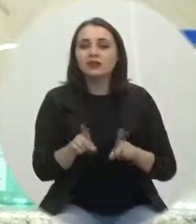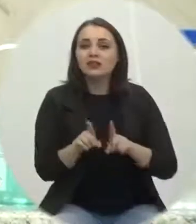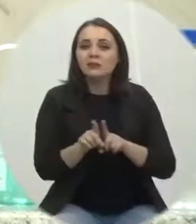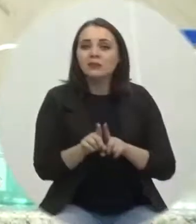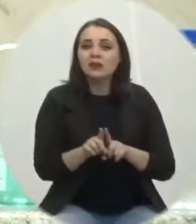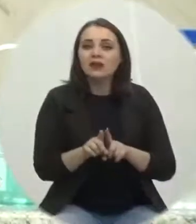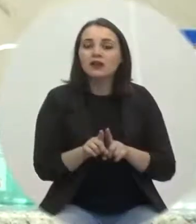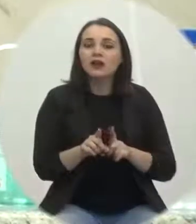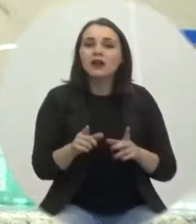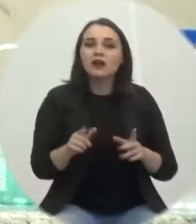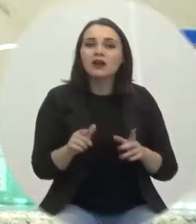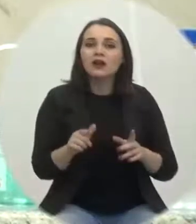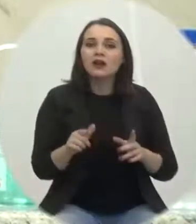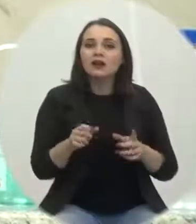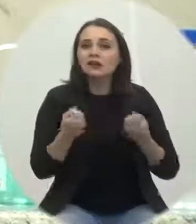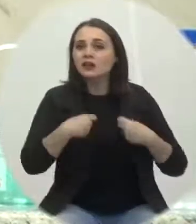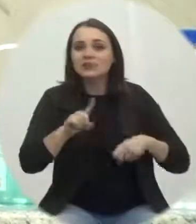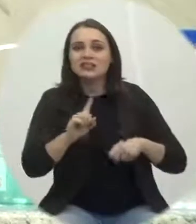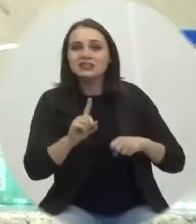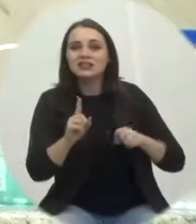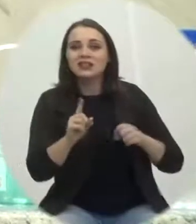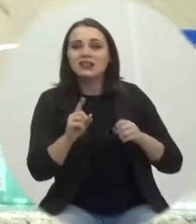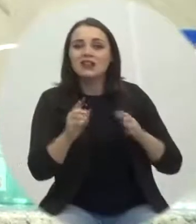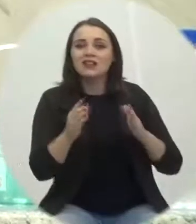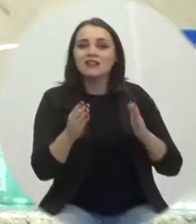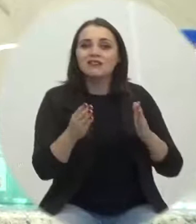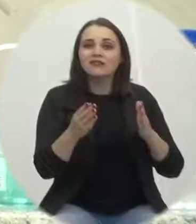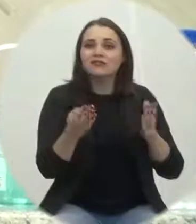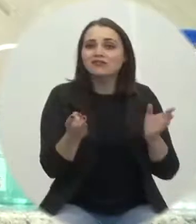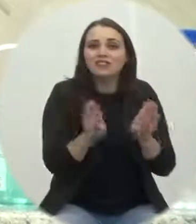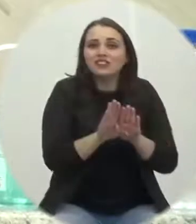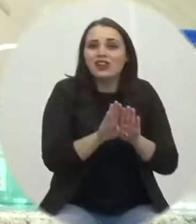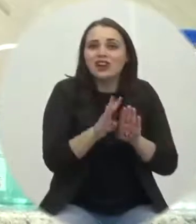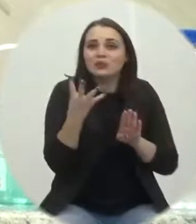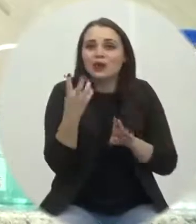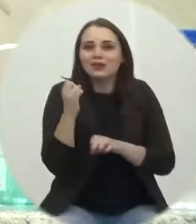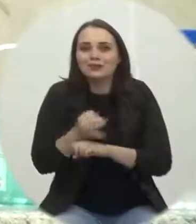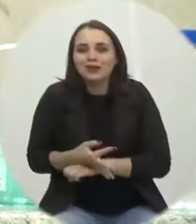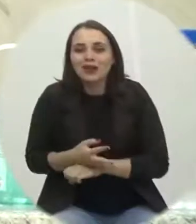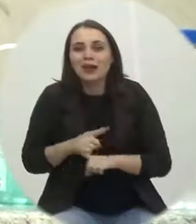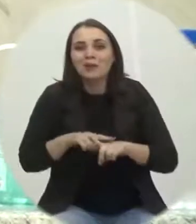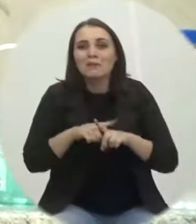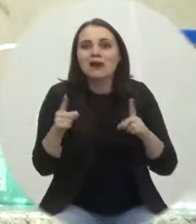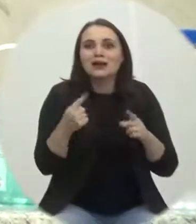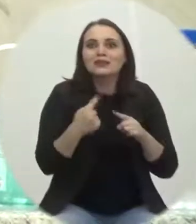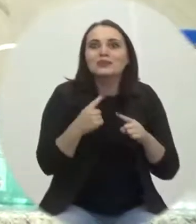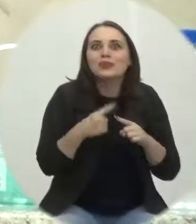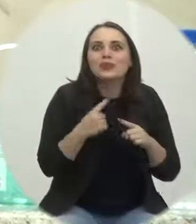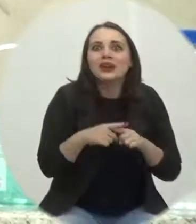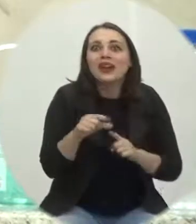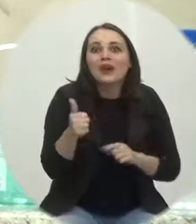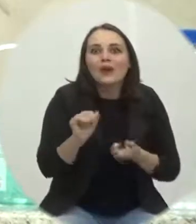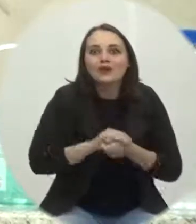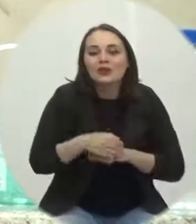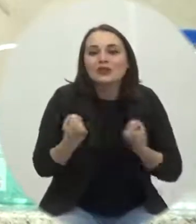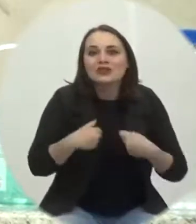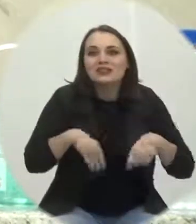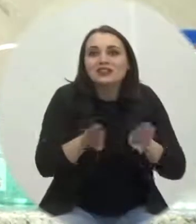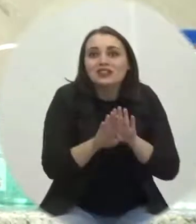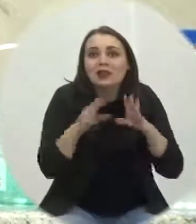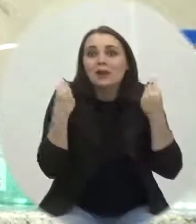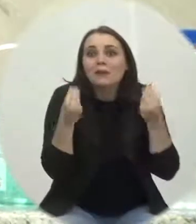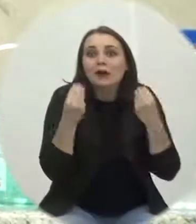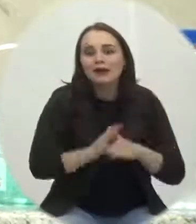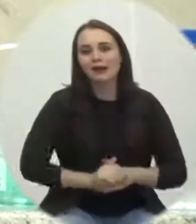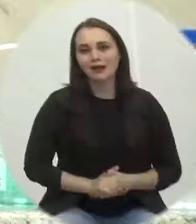têm uma sobrevida. Não precisa fechar 4 horas da manhã, mas também eu não entendo por que 22 horas e 59 minutos é obrigado a fechar e